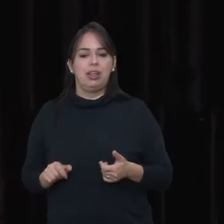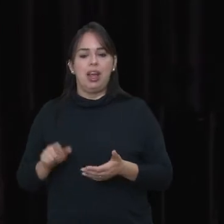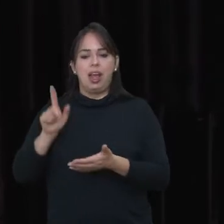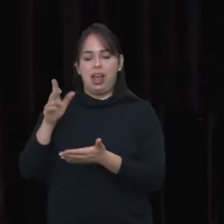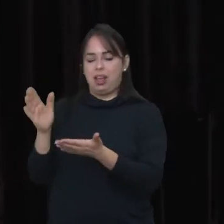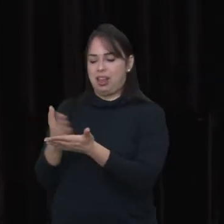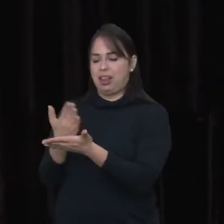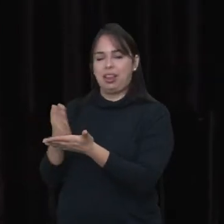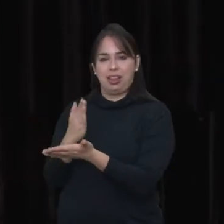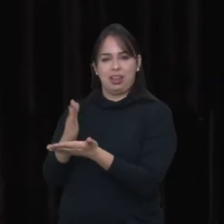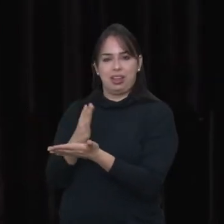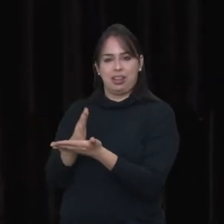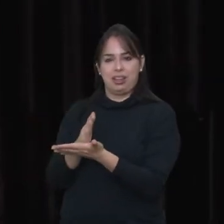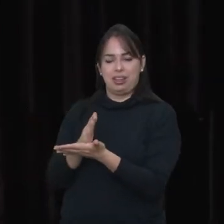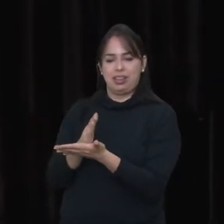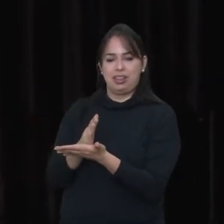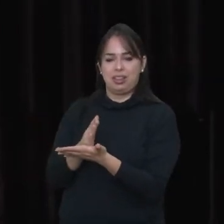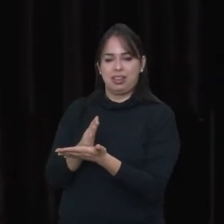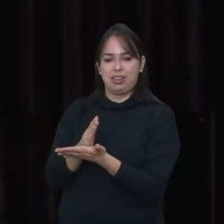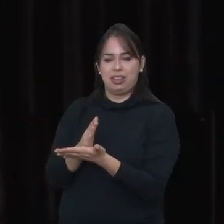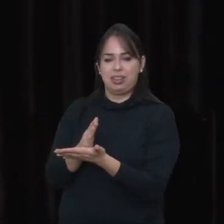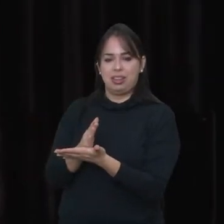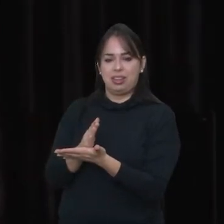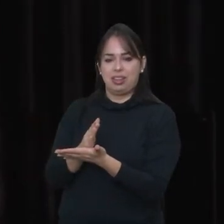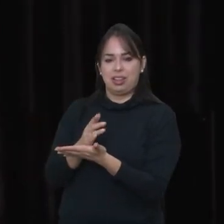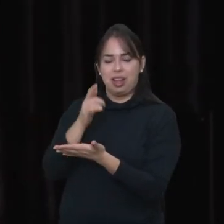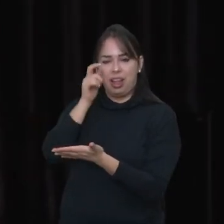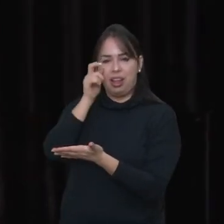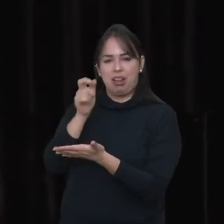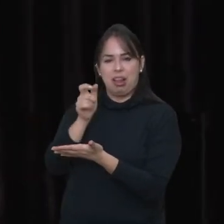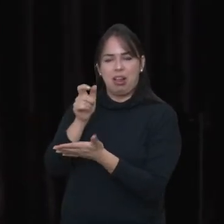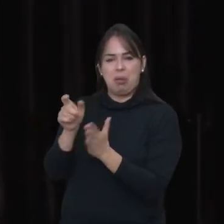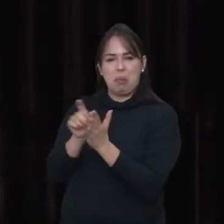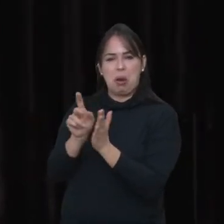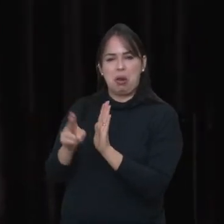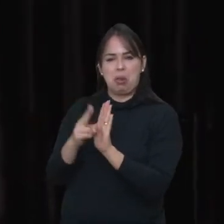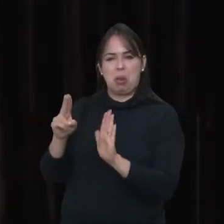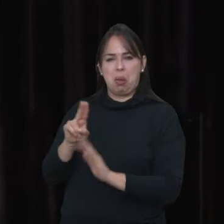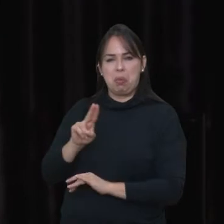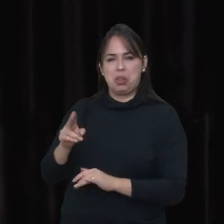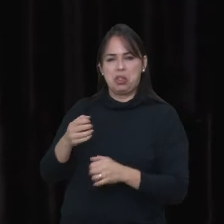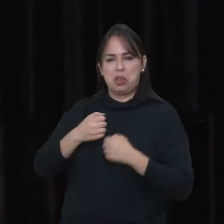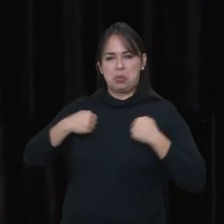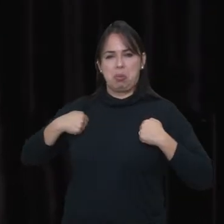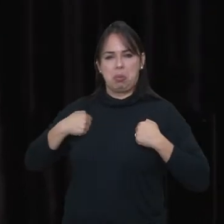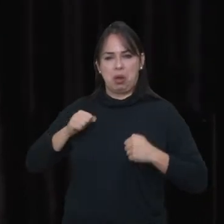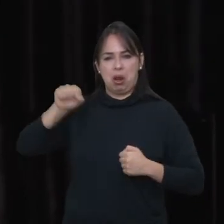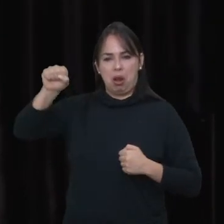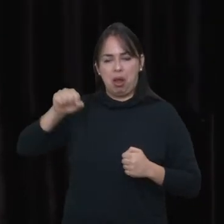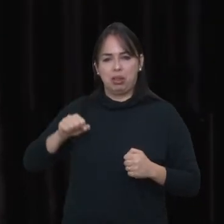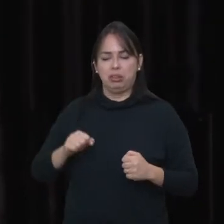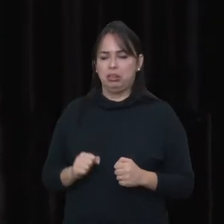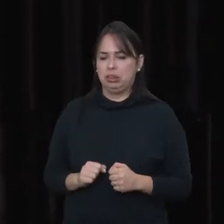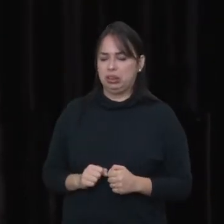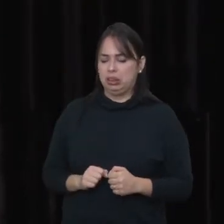É uma revista É engraçado Que é uma revista Que tem nome de super-herói Superinteressante É